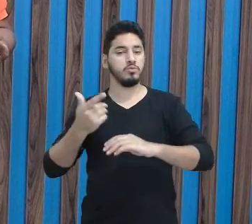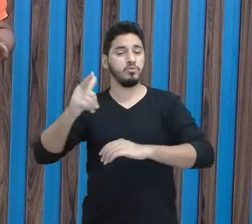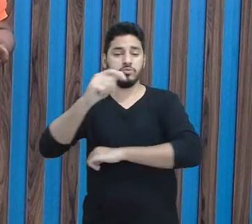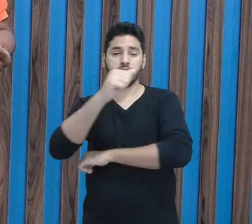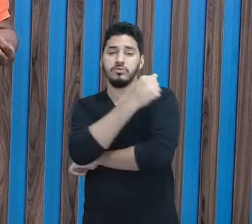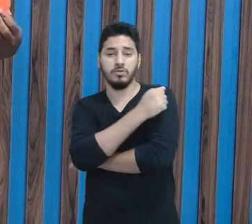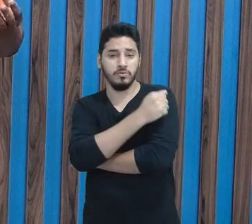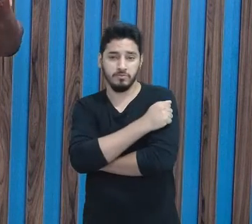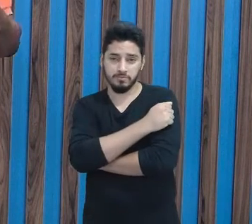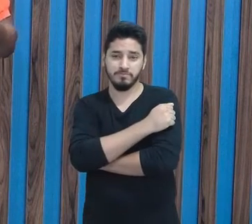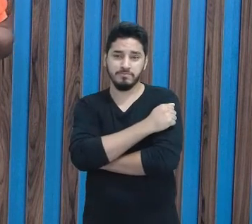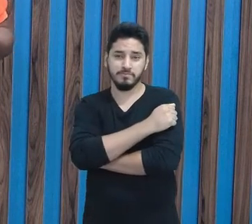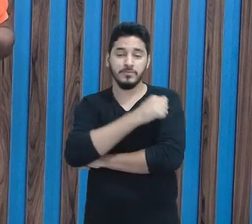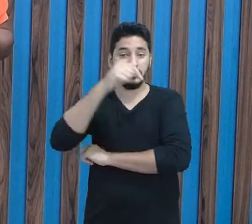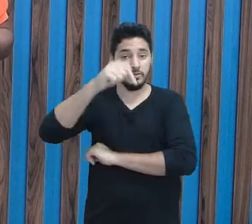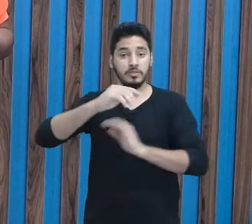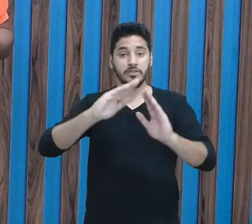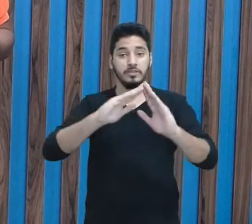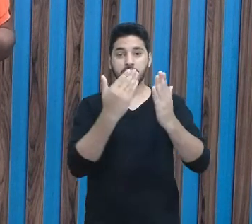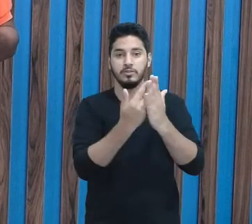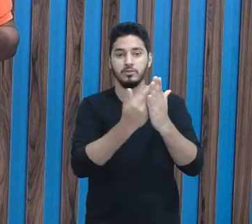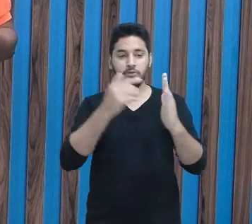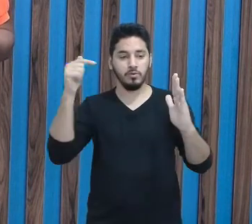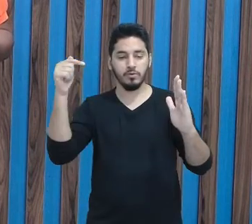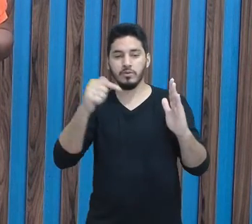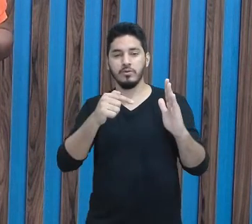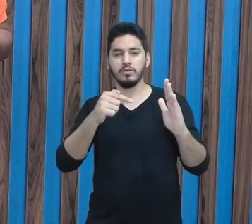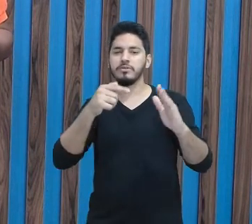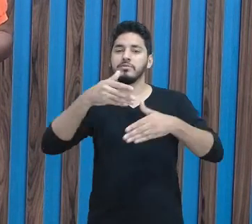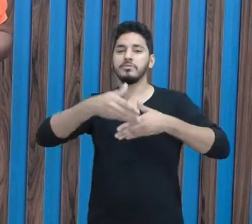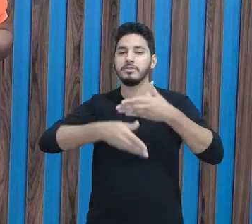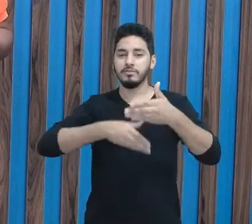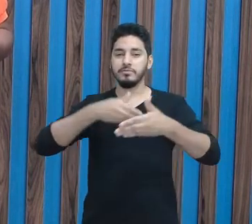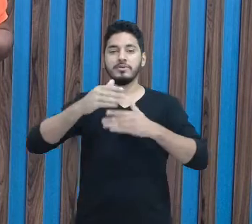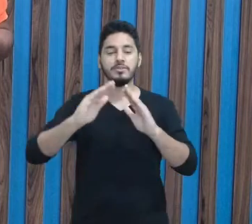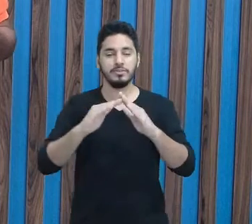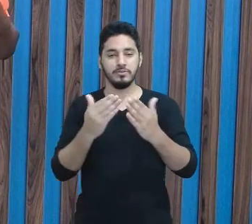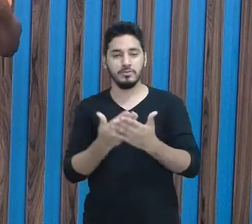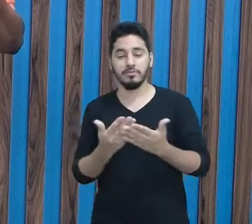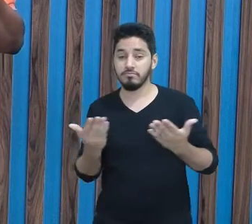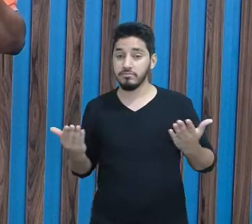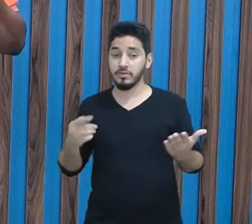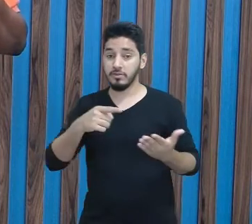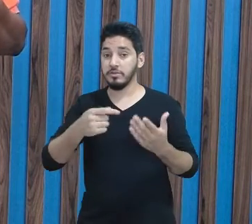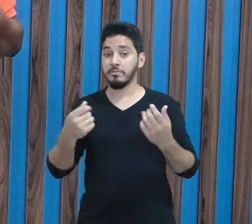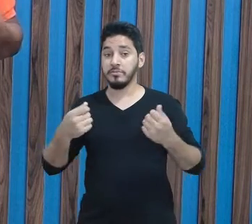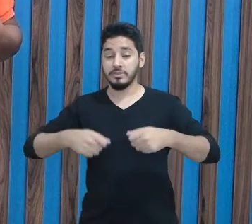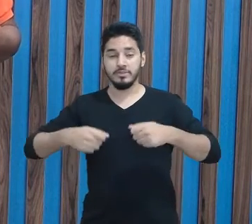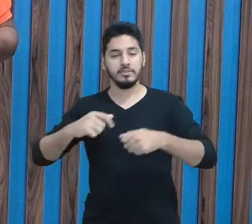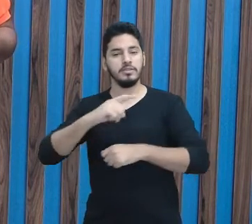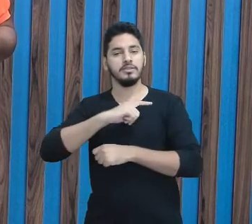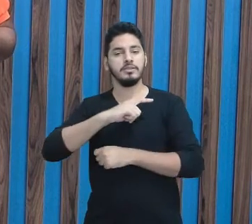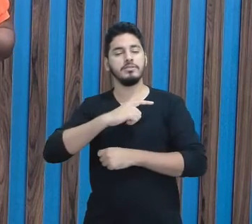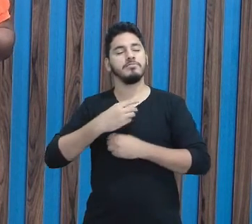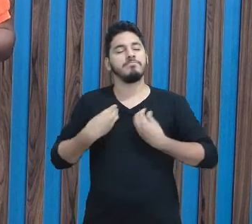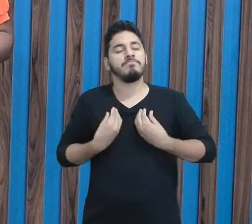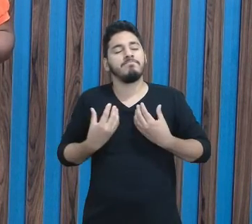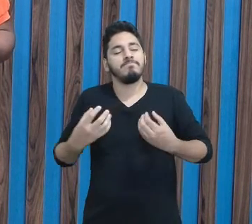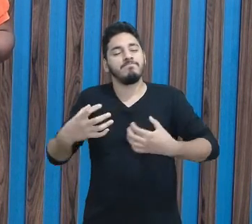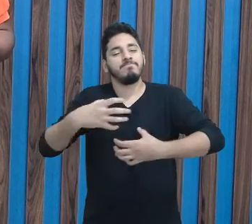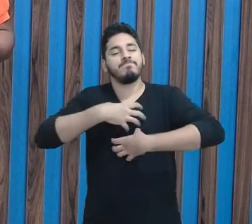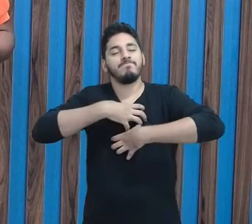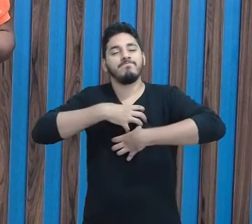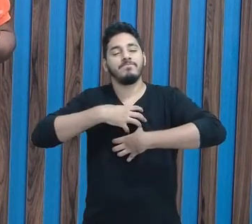estudantes que estão ali, naquela escola, fazendo parte da escola. Então, ele precisa ter esse sentimento que